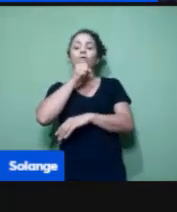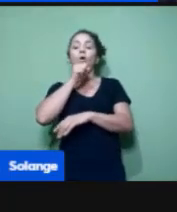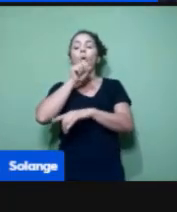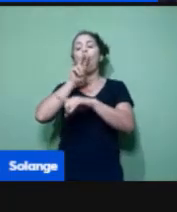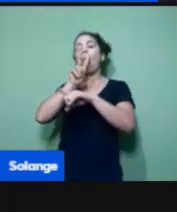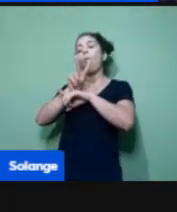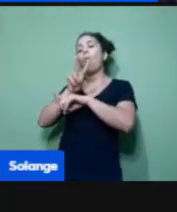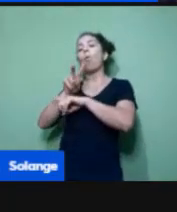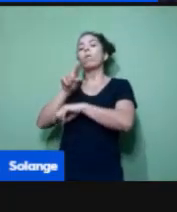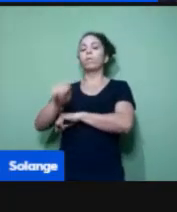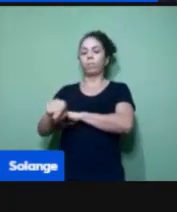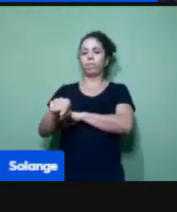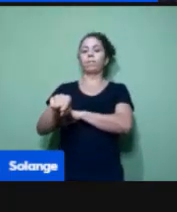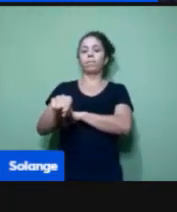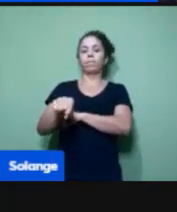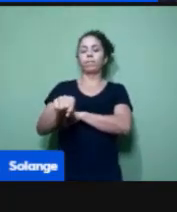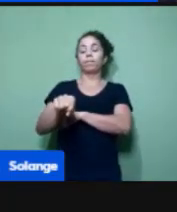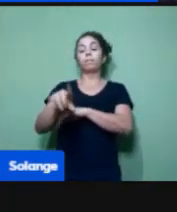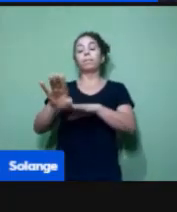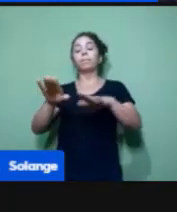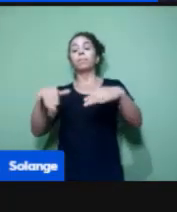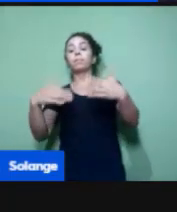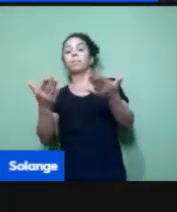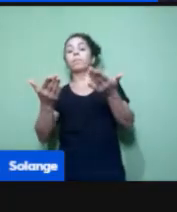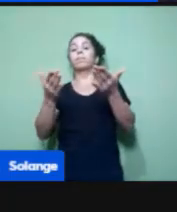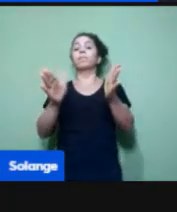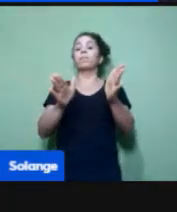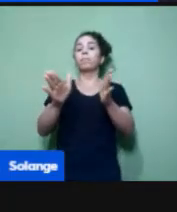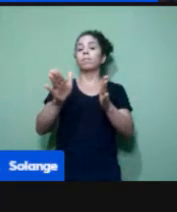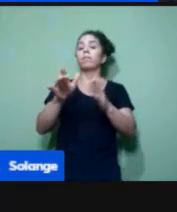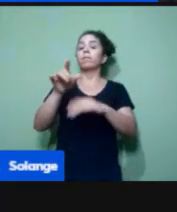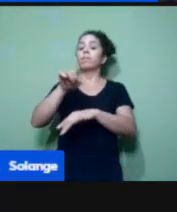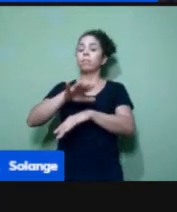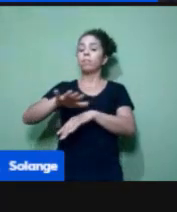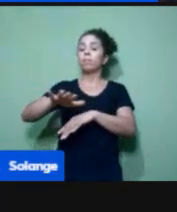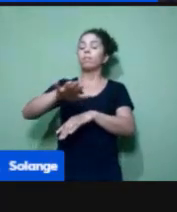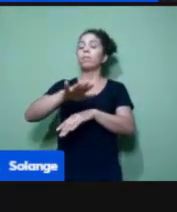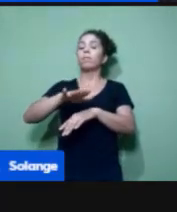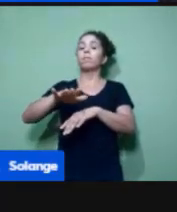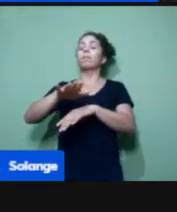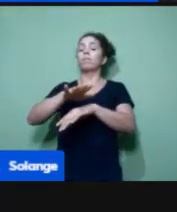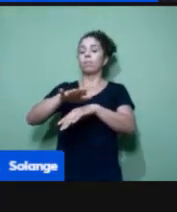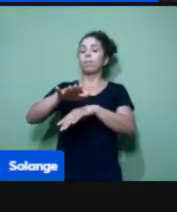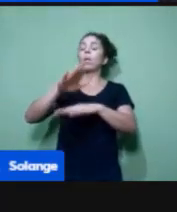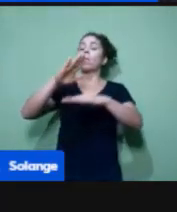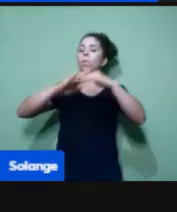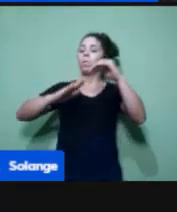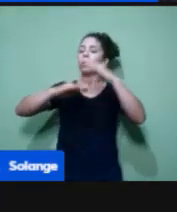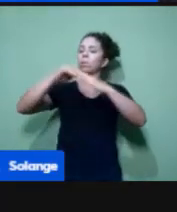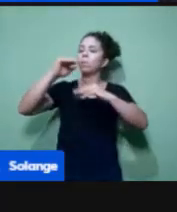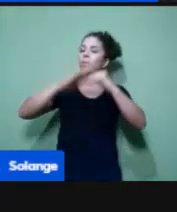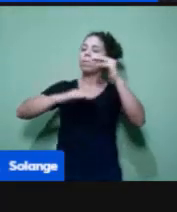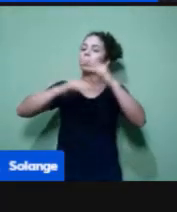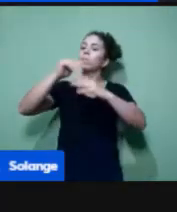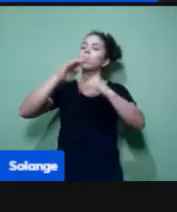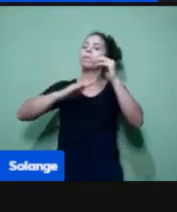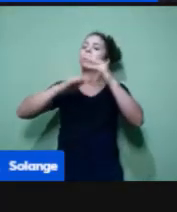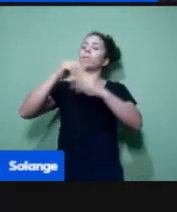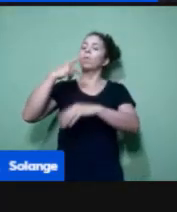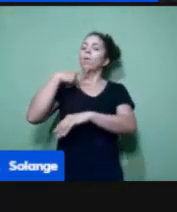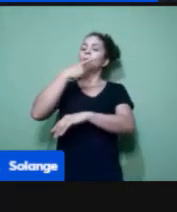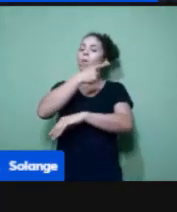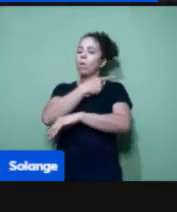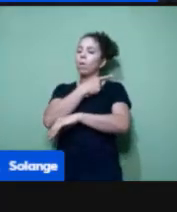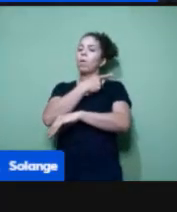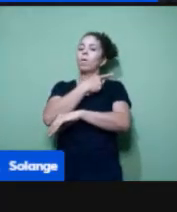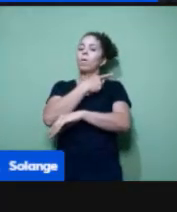nesse momento, além da gente ser um profissional de educação que está preocupado com as nossas crianças, nós temos